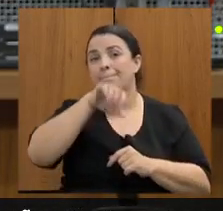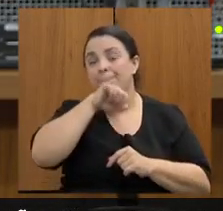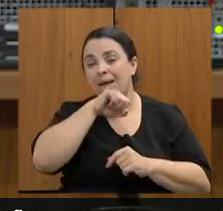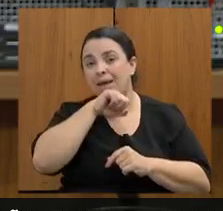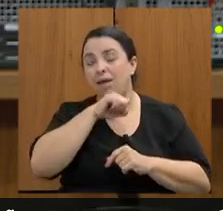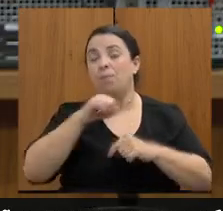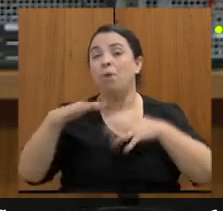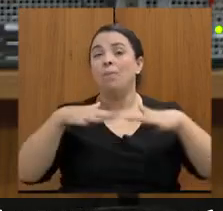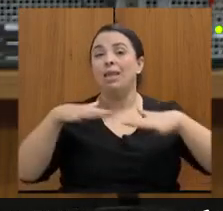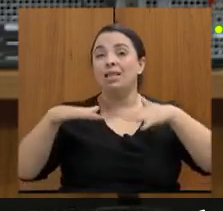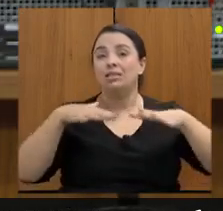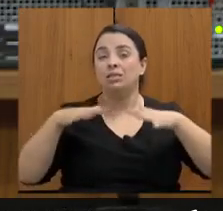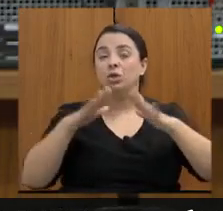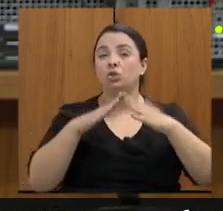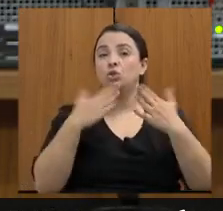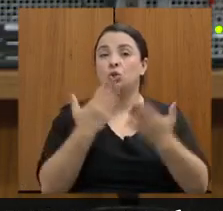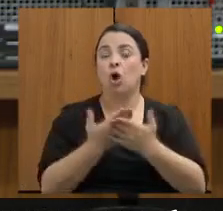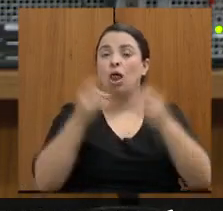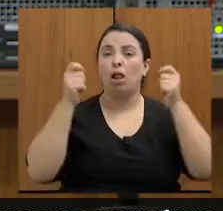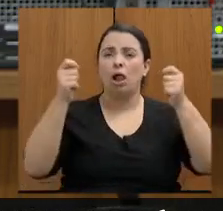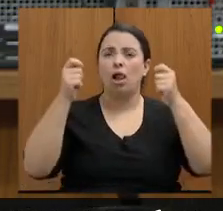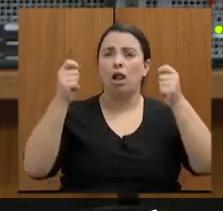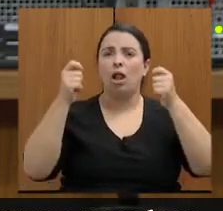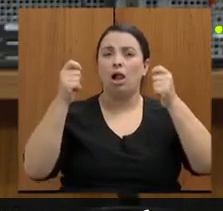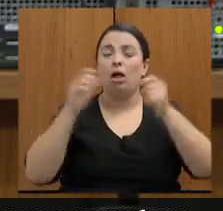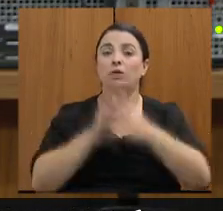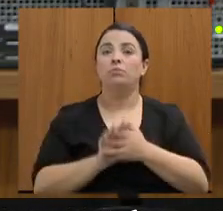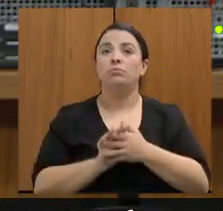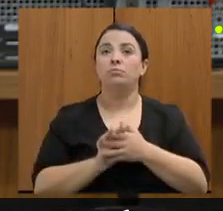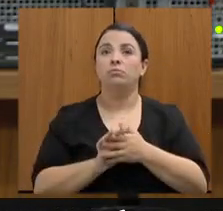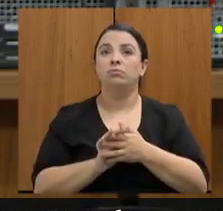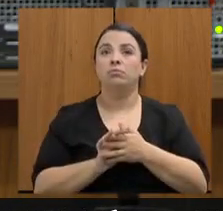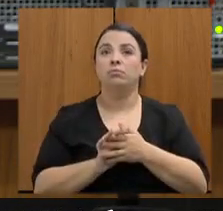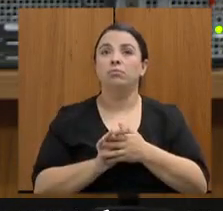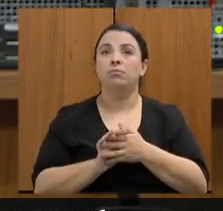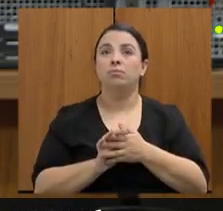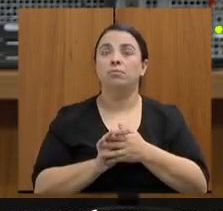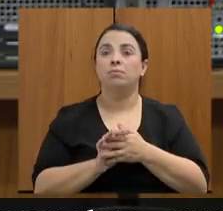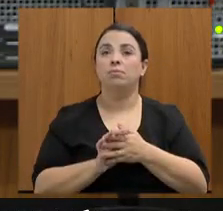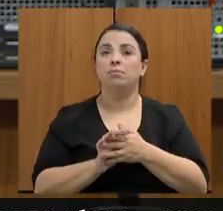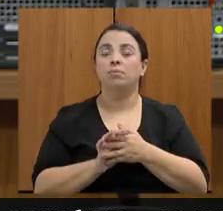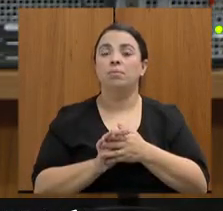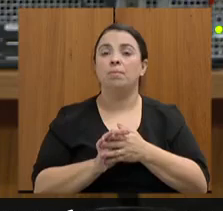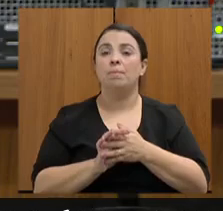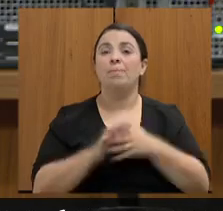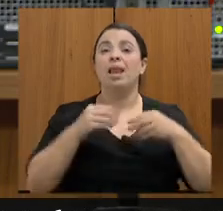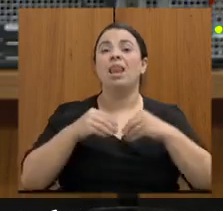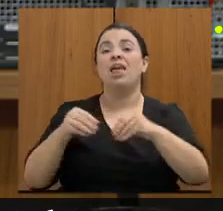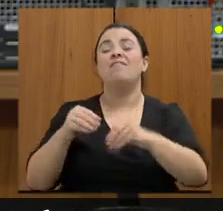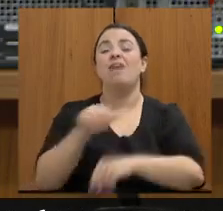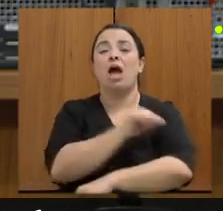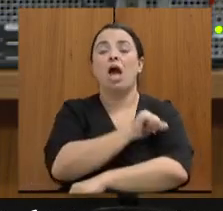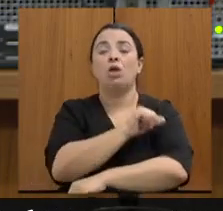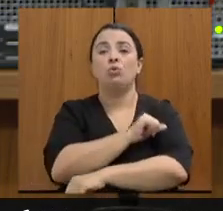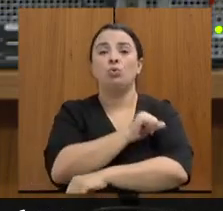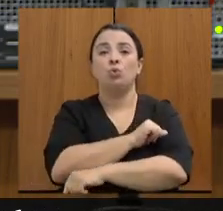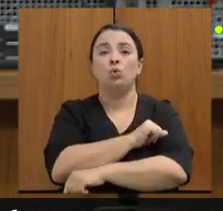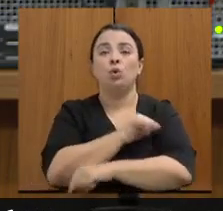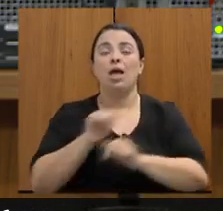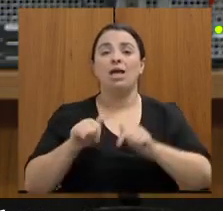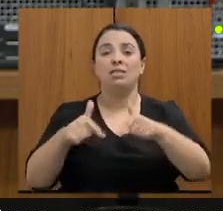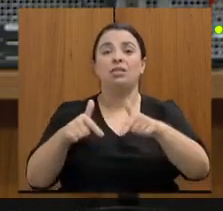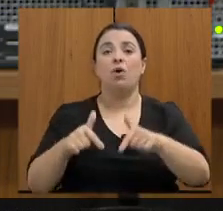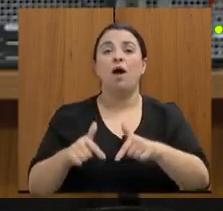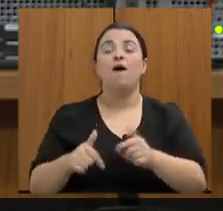escola estadual para levarem alunos no ato fora Bolsonaro e o trabalho explícito de ideologia